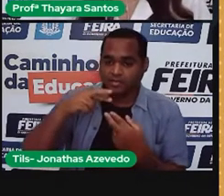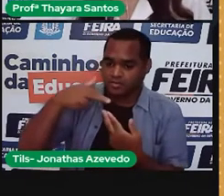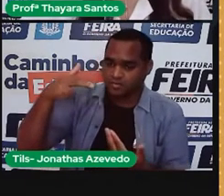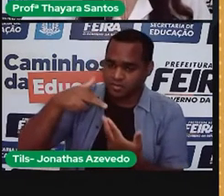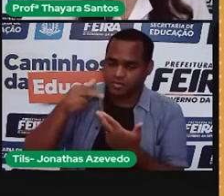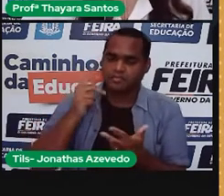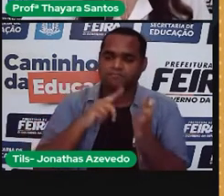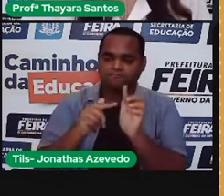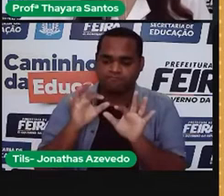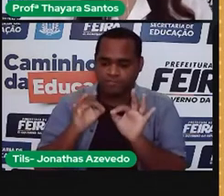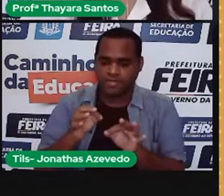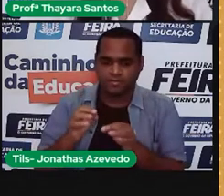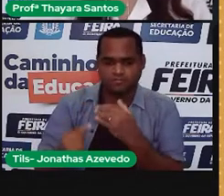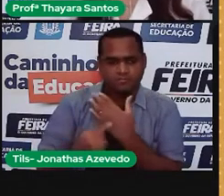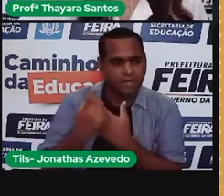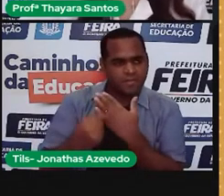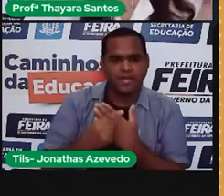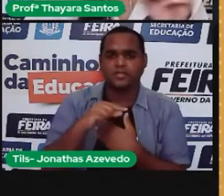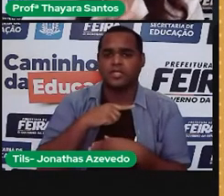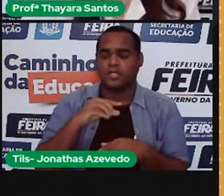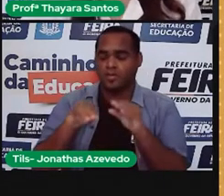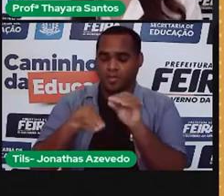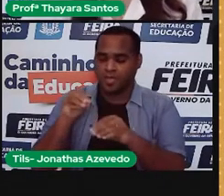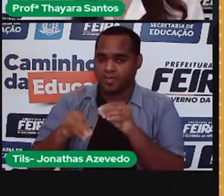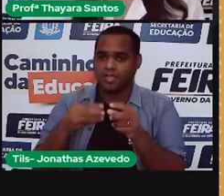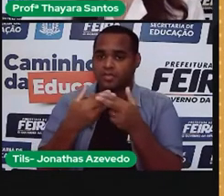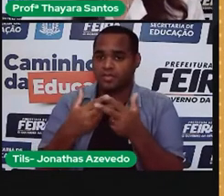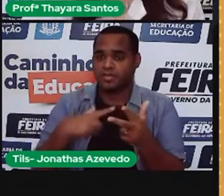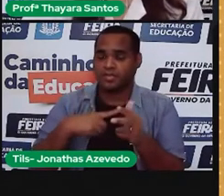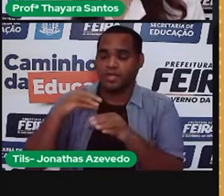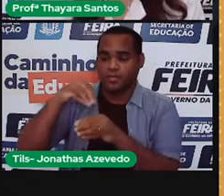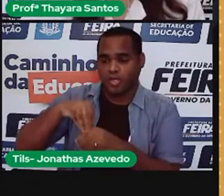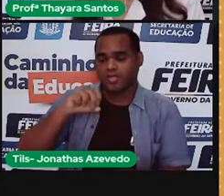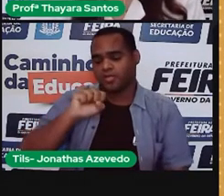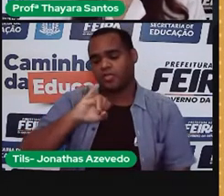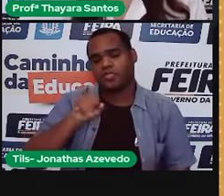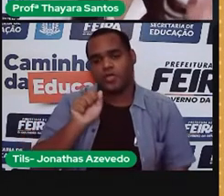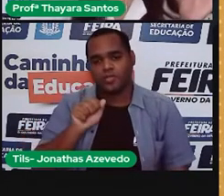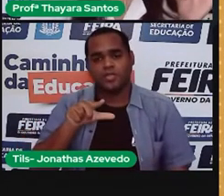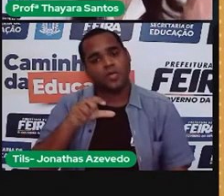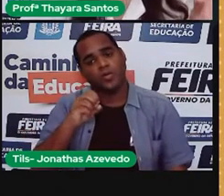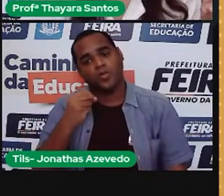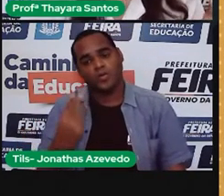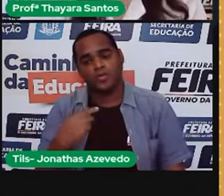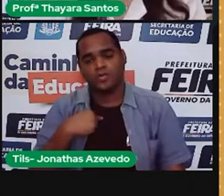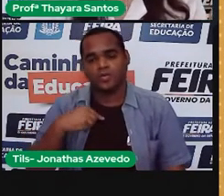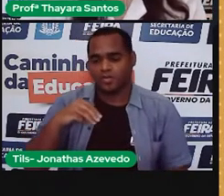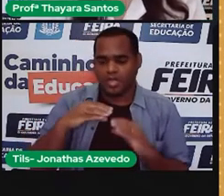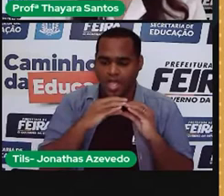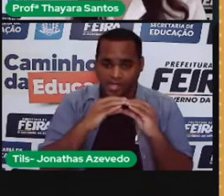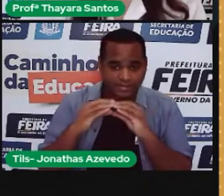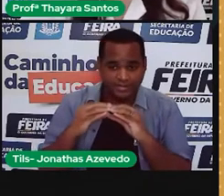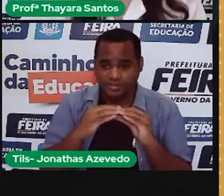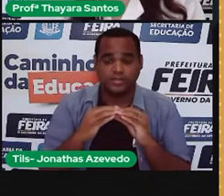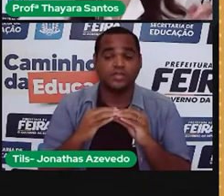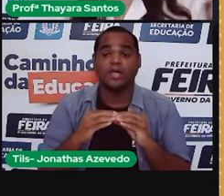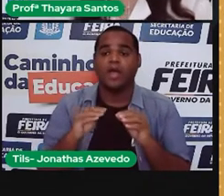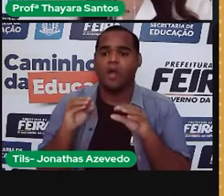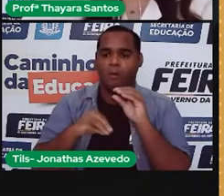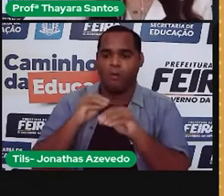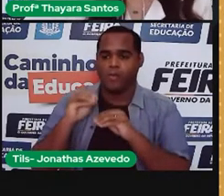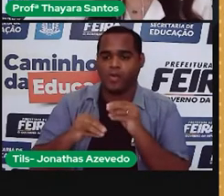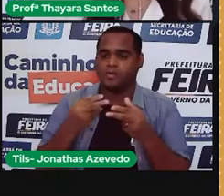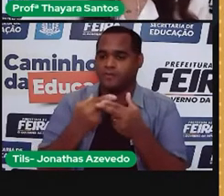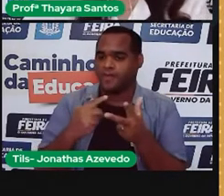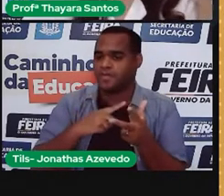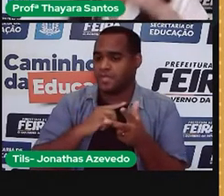fosse resistente à praga e implantaram na soja ou no milho. Então, pegar essa partezinha do DNA de um outro